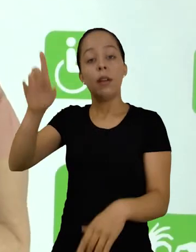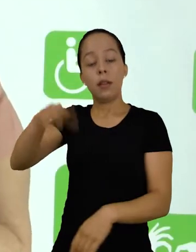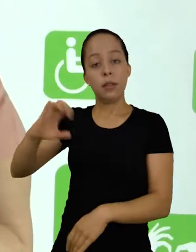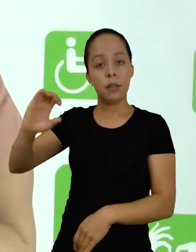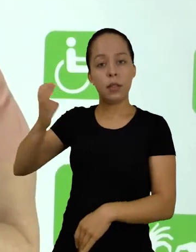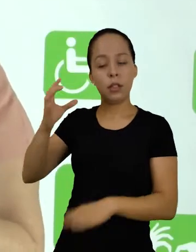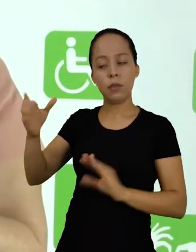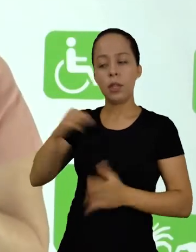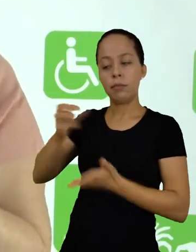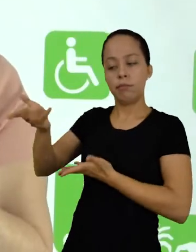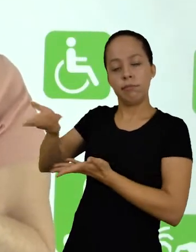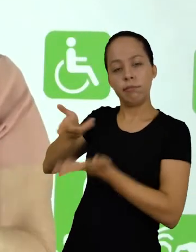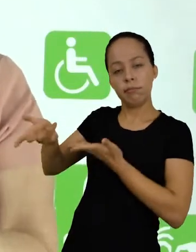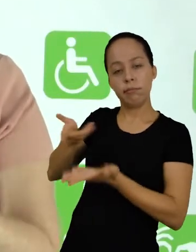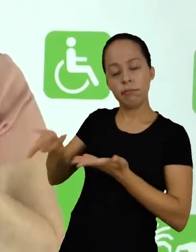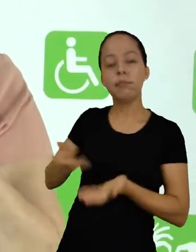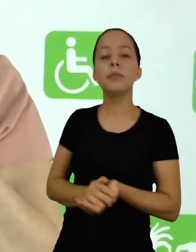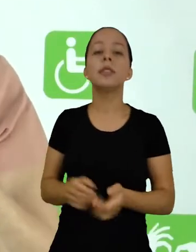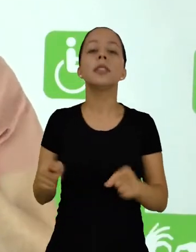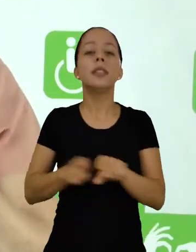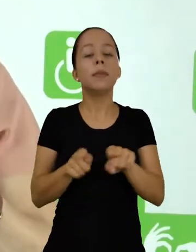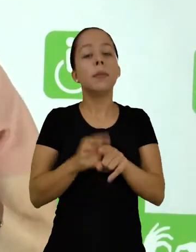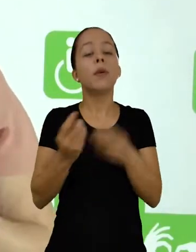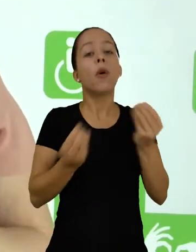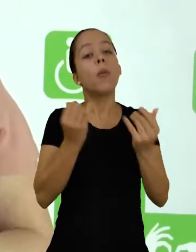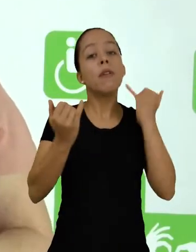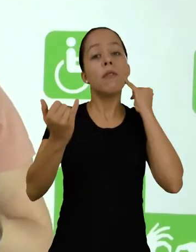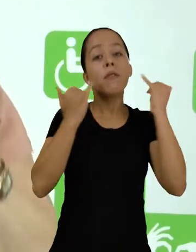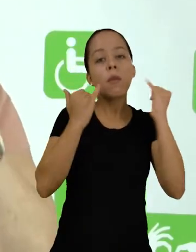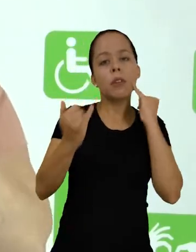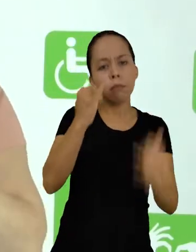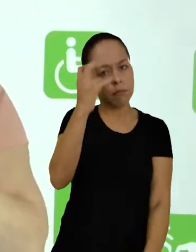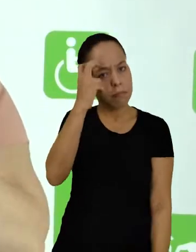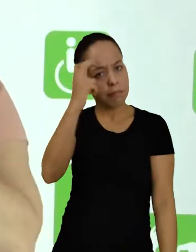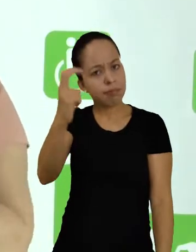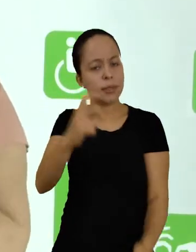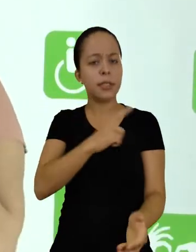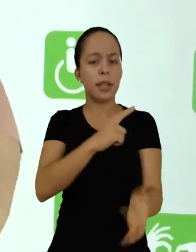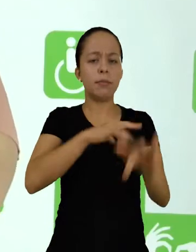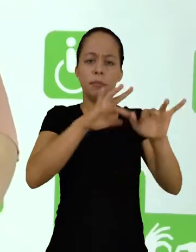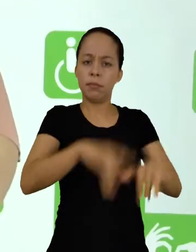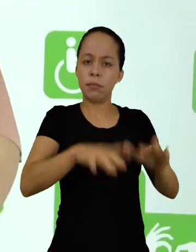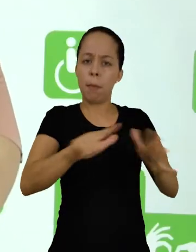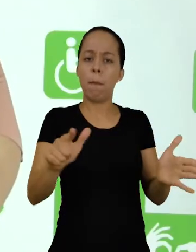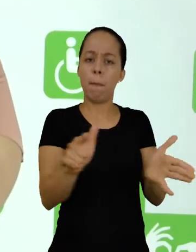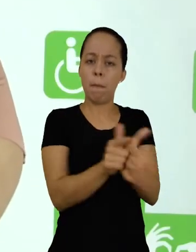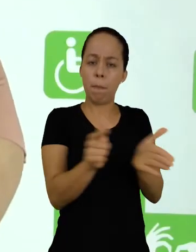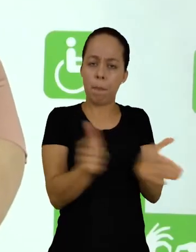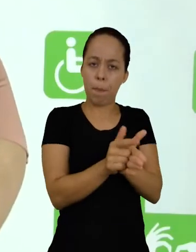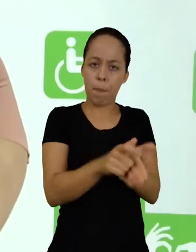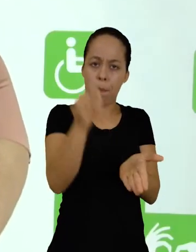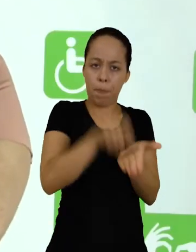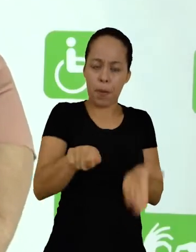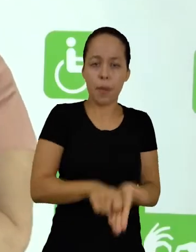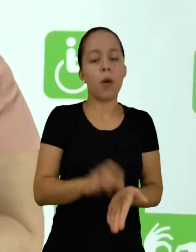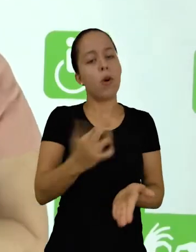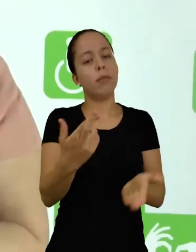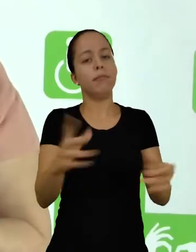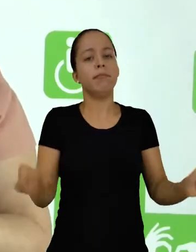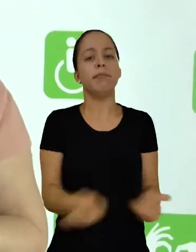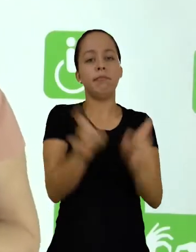científica, e a disponibilidade da produção intelectual, em papel e também digital.